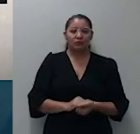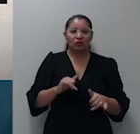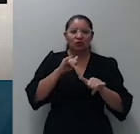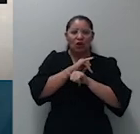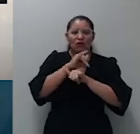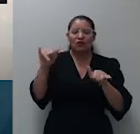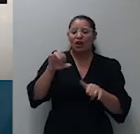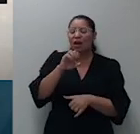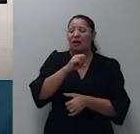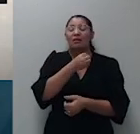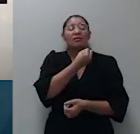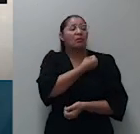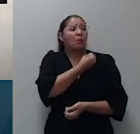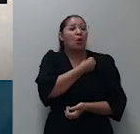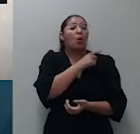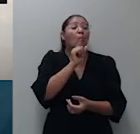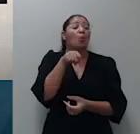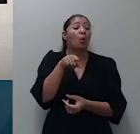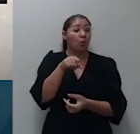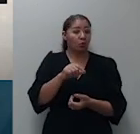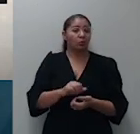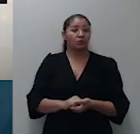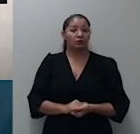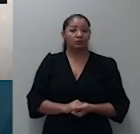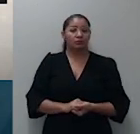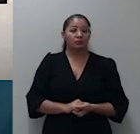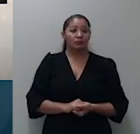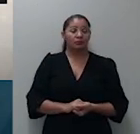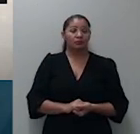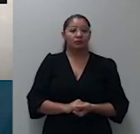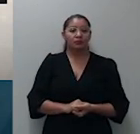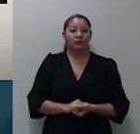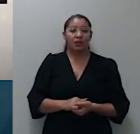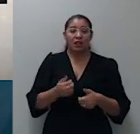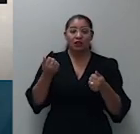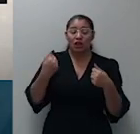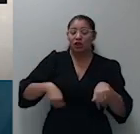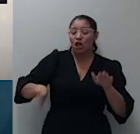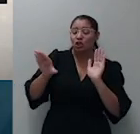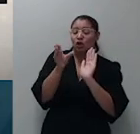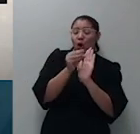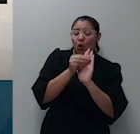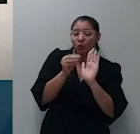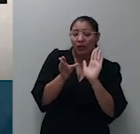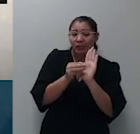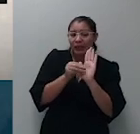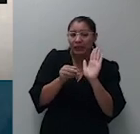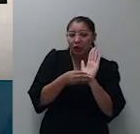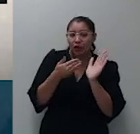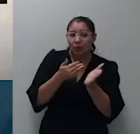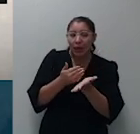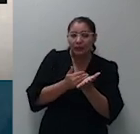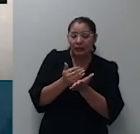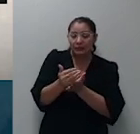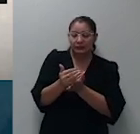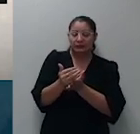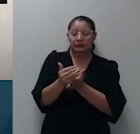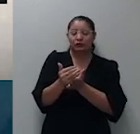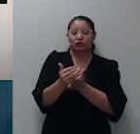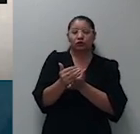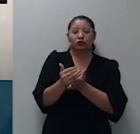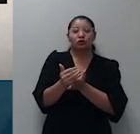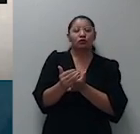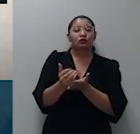Portanto, nesse contexto, aplicando-se ao caso o princípio da instrumentalidade das formas sob o